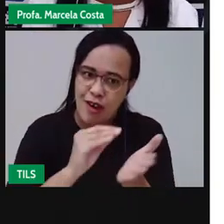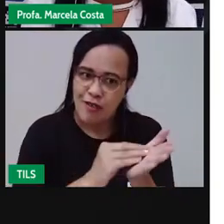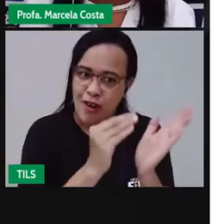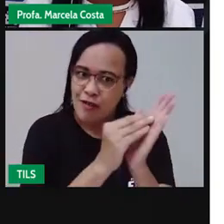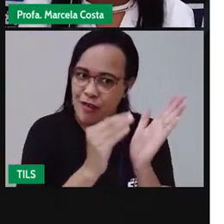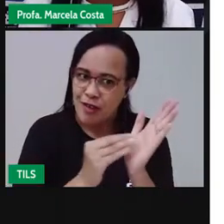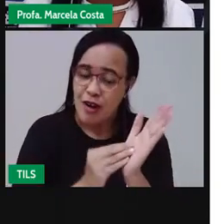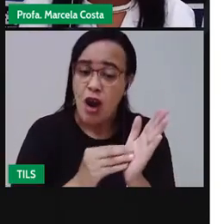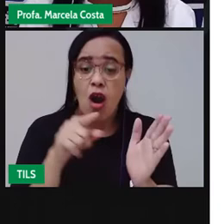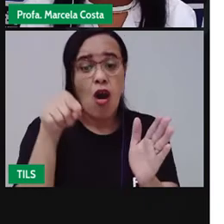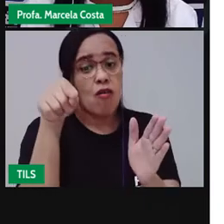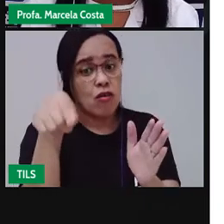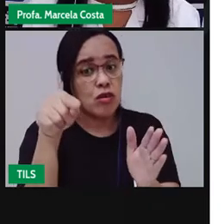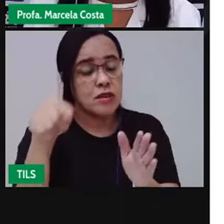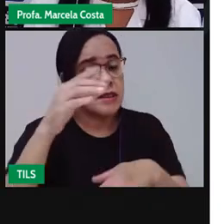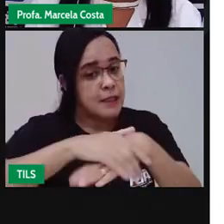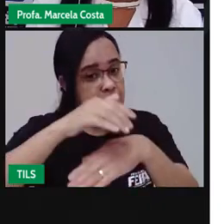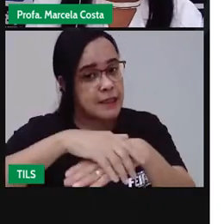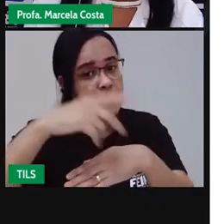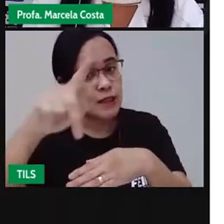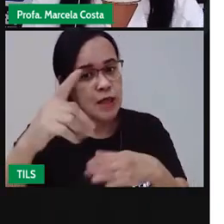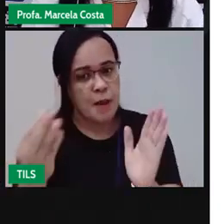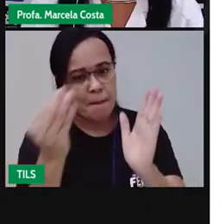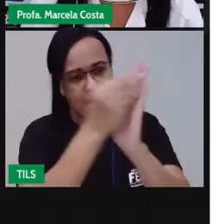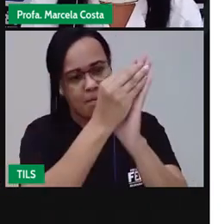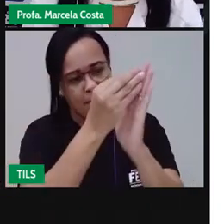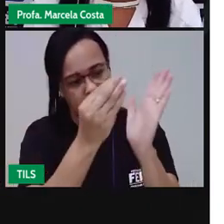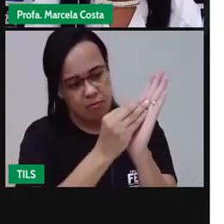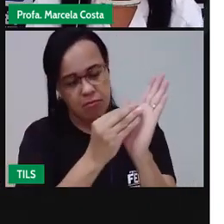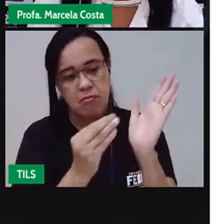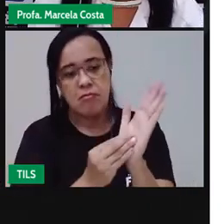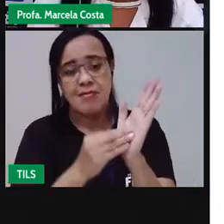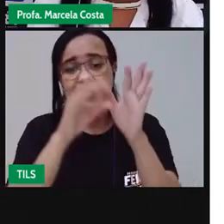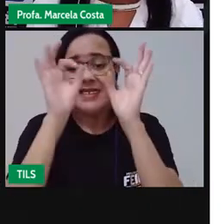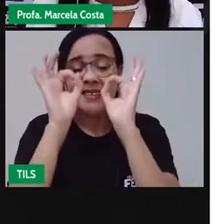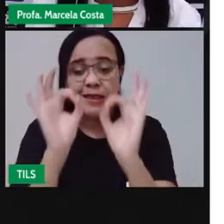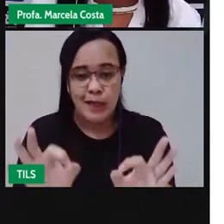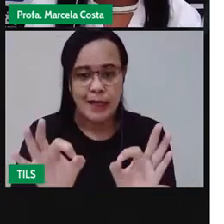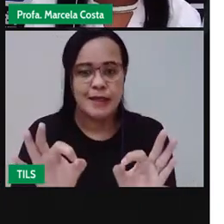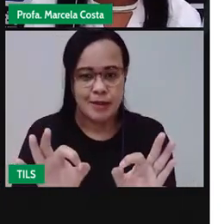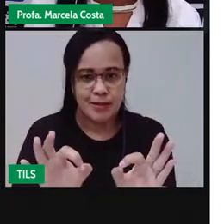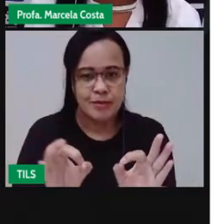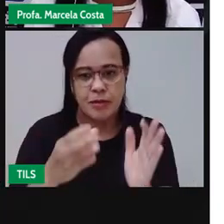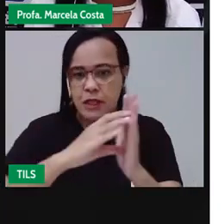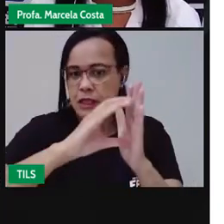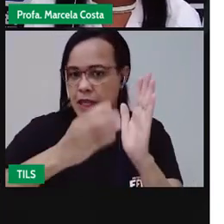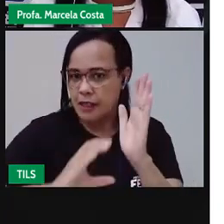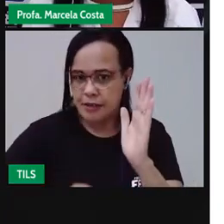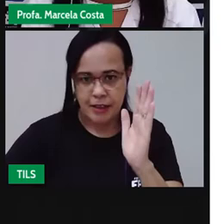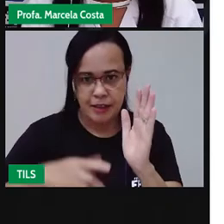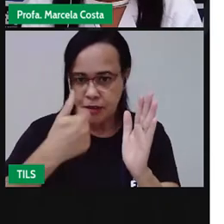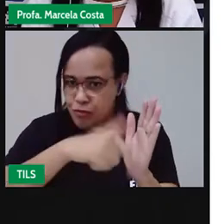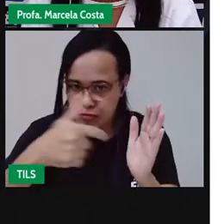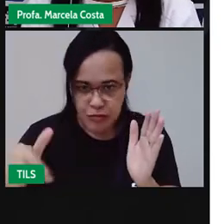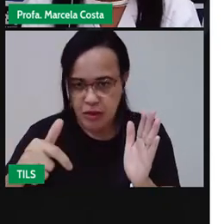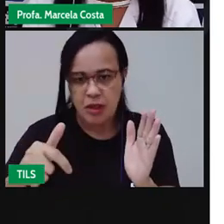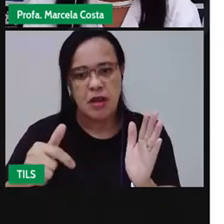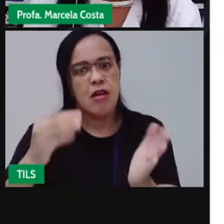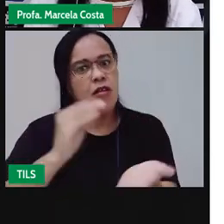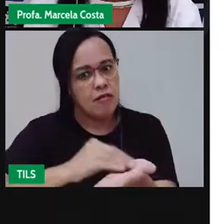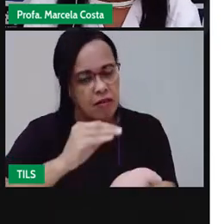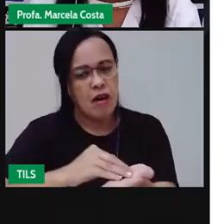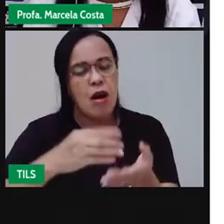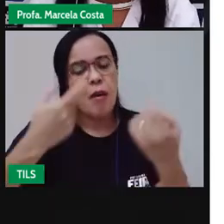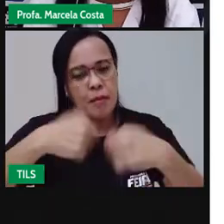Capricha aí na descrição, porque é muito importante você saber, reconhecer aí as características da sua moradia para comunicar